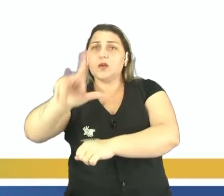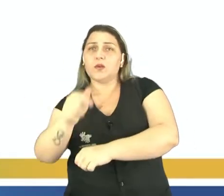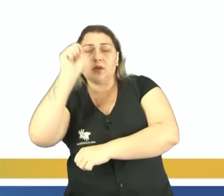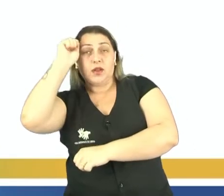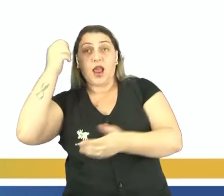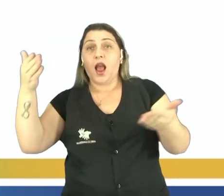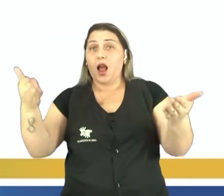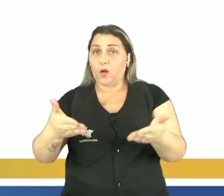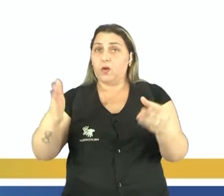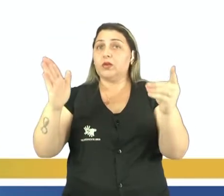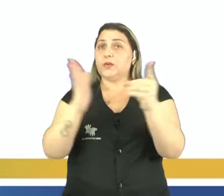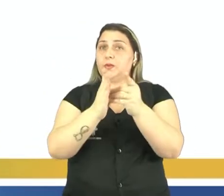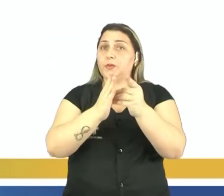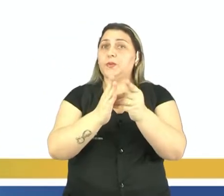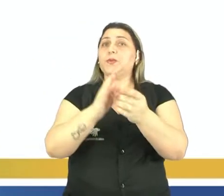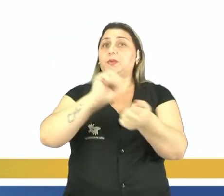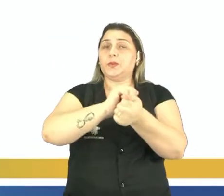-brasileira.